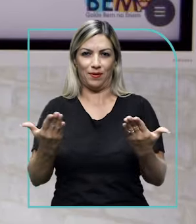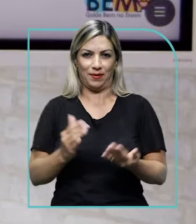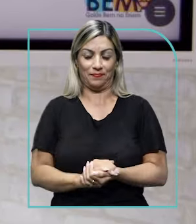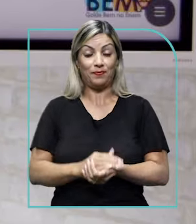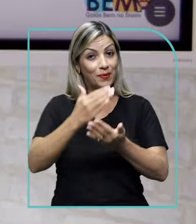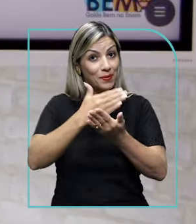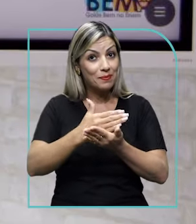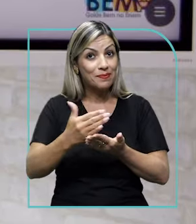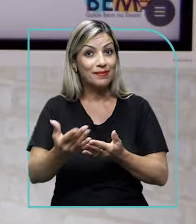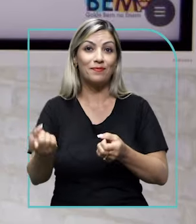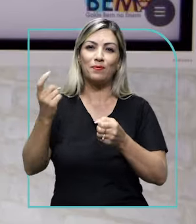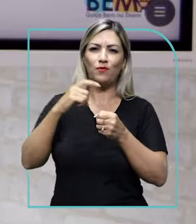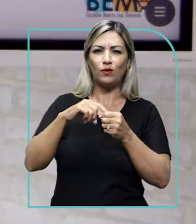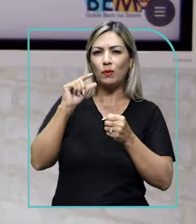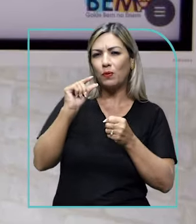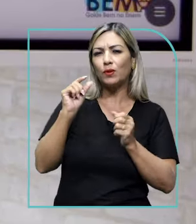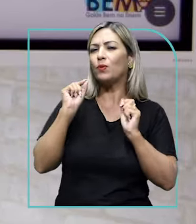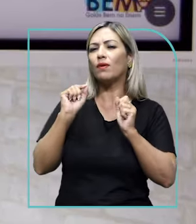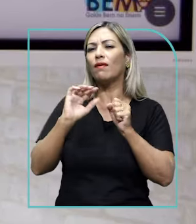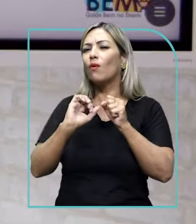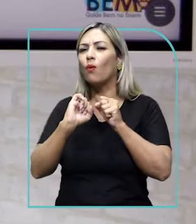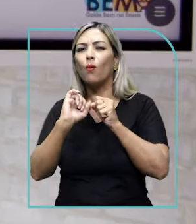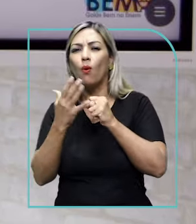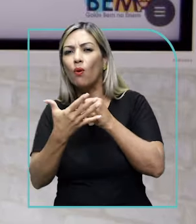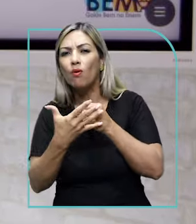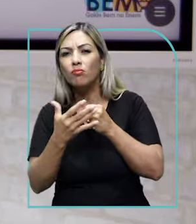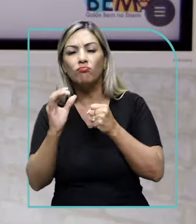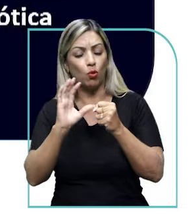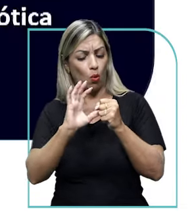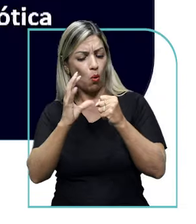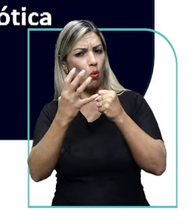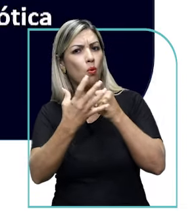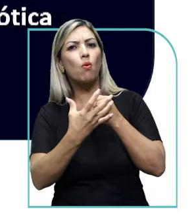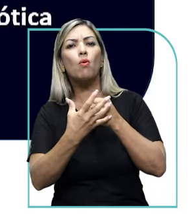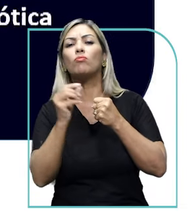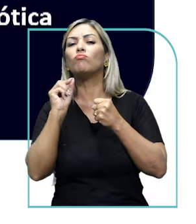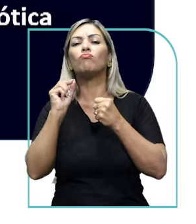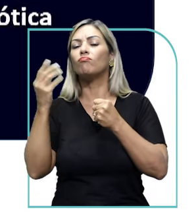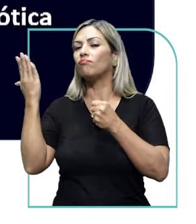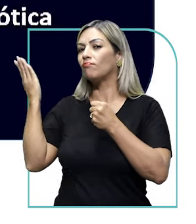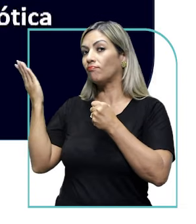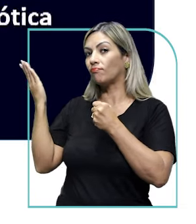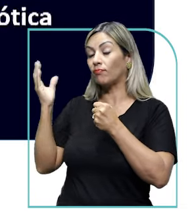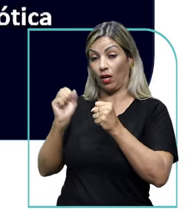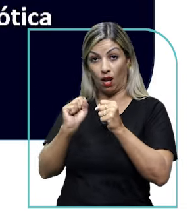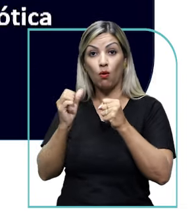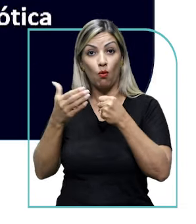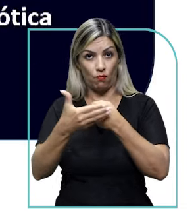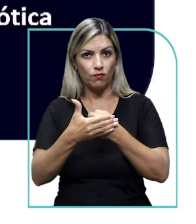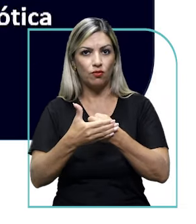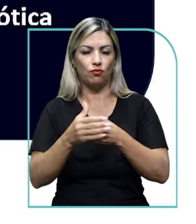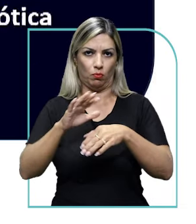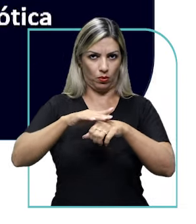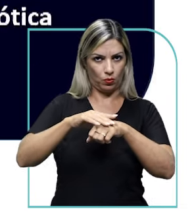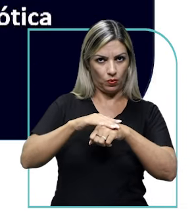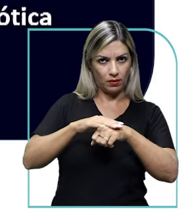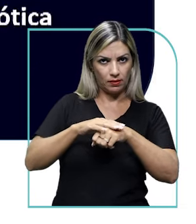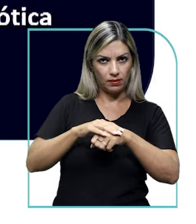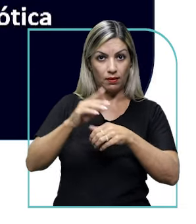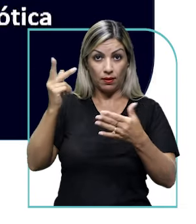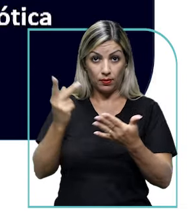Para começar, vamos retomar um pouquinho o que era o coronavírus, o foi o coronavírus? A COVID é uma doença